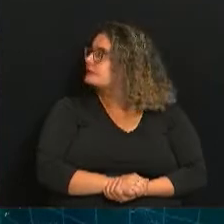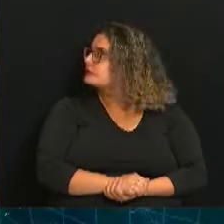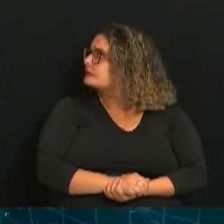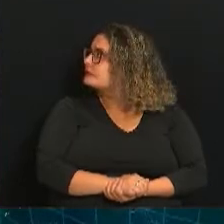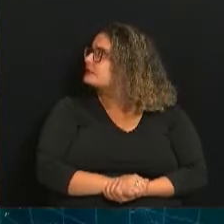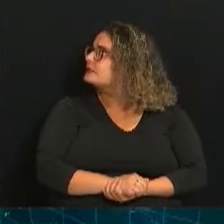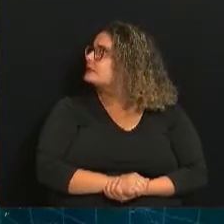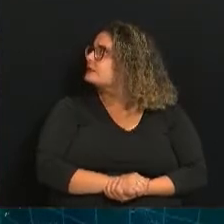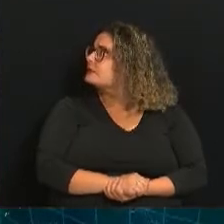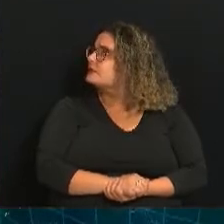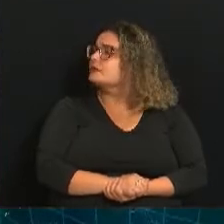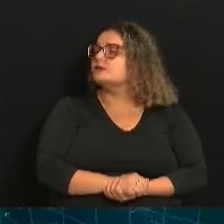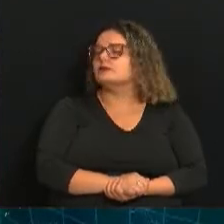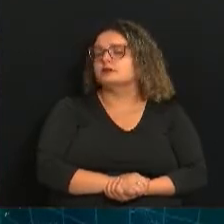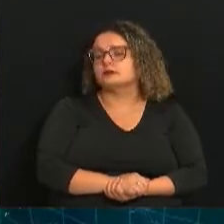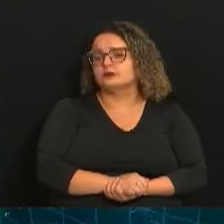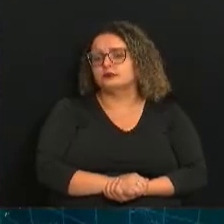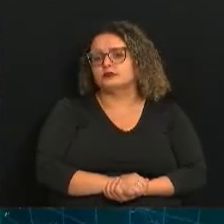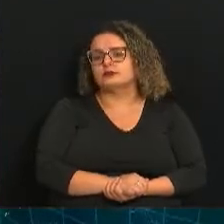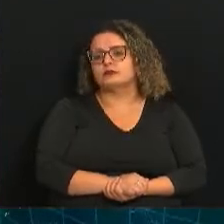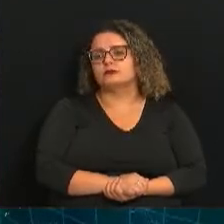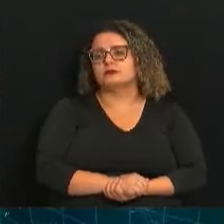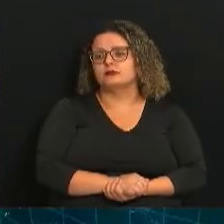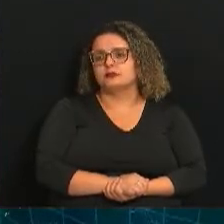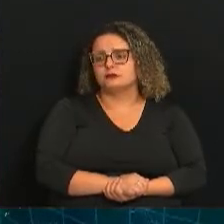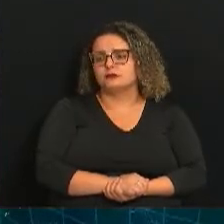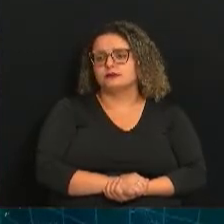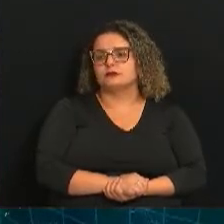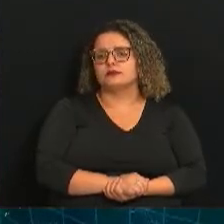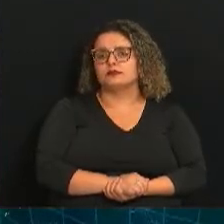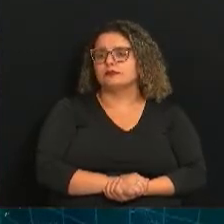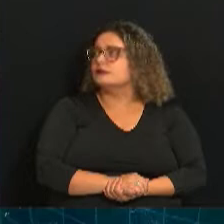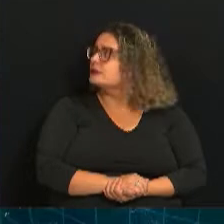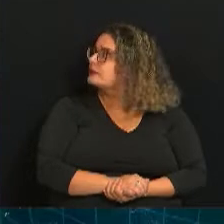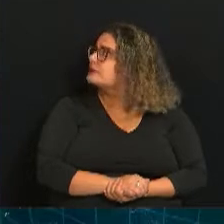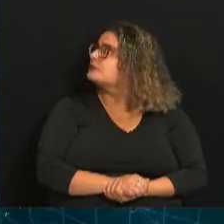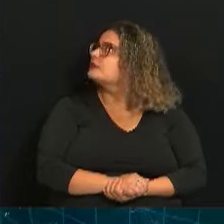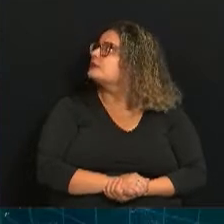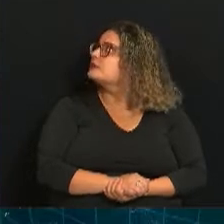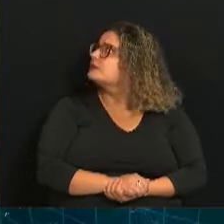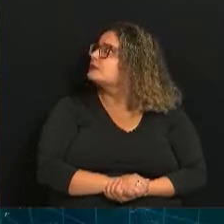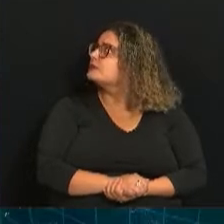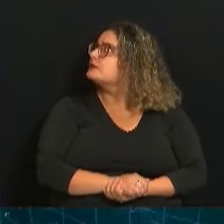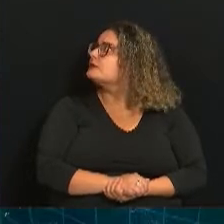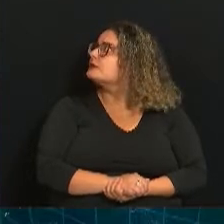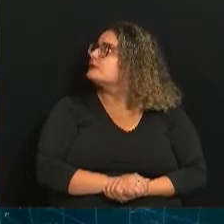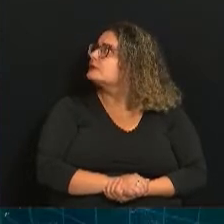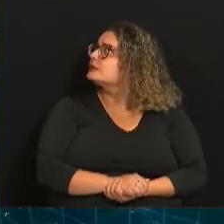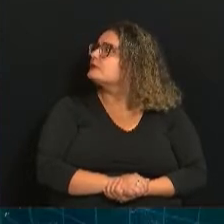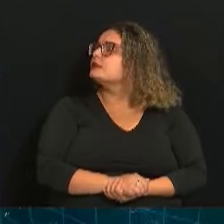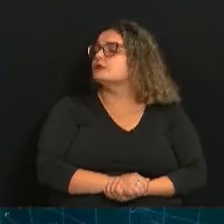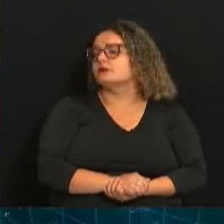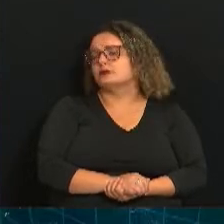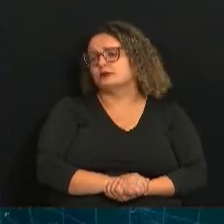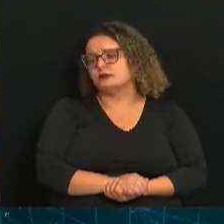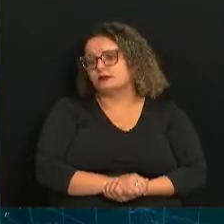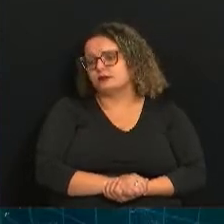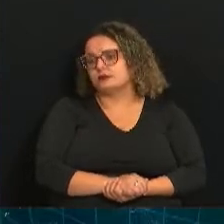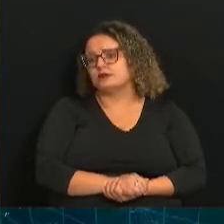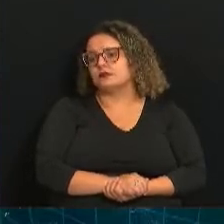Hortolândia, 30.432 casos da doença. Valinhos, 22.953.